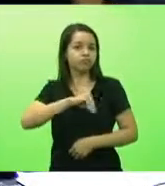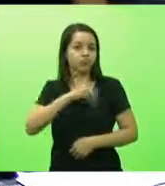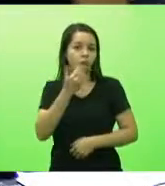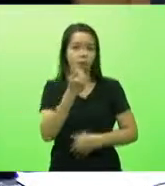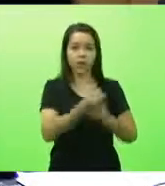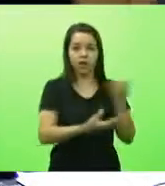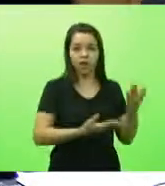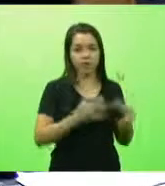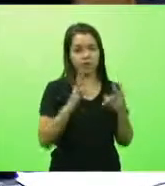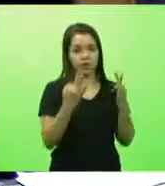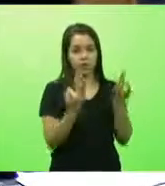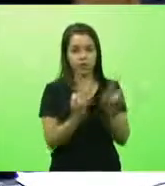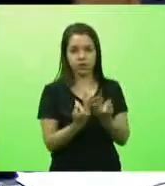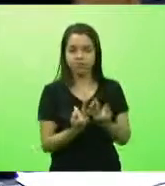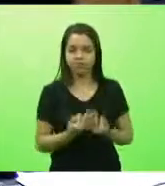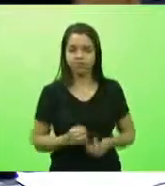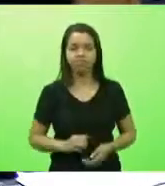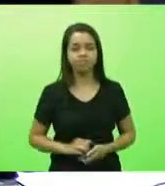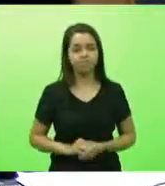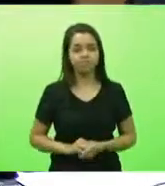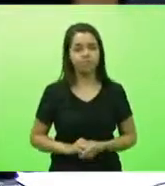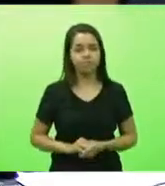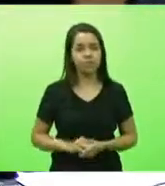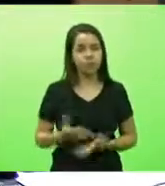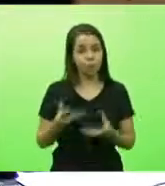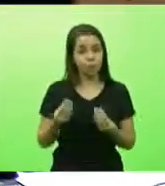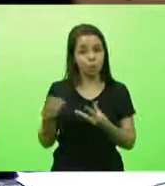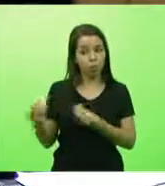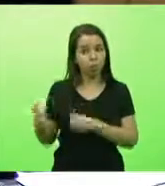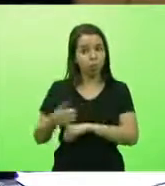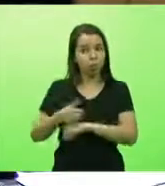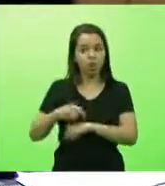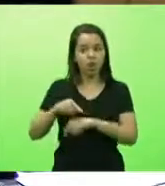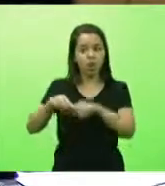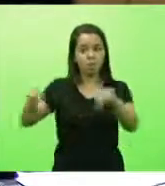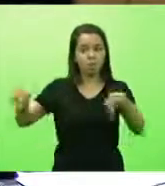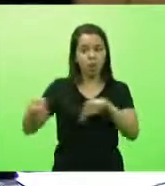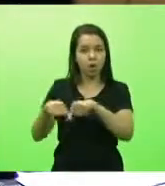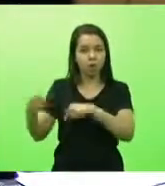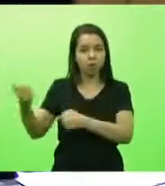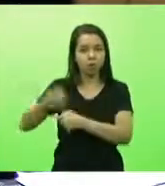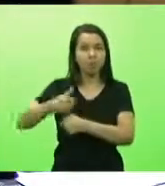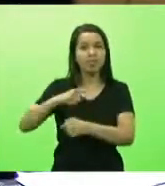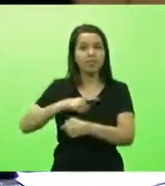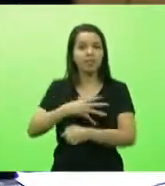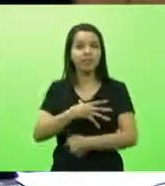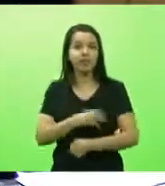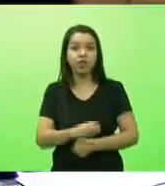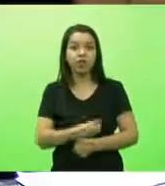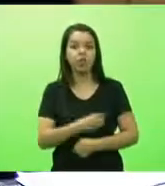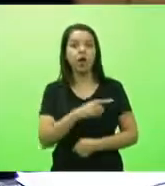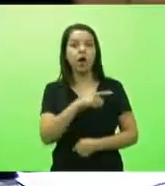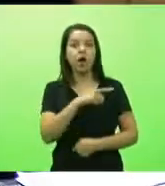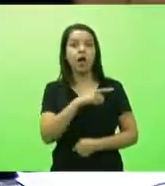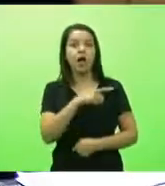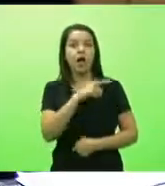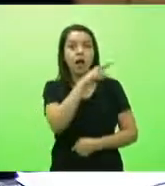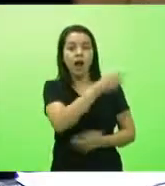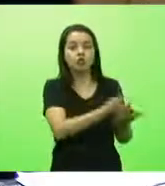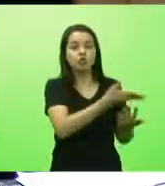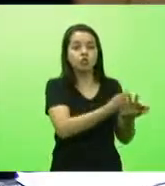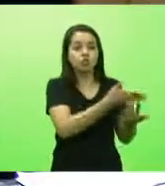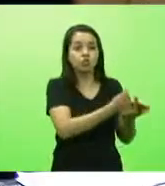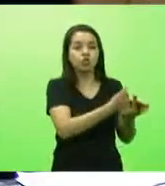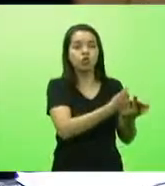sua família. Tem muitos desses proprietários que têm filhos que estão estudando numa universidade e vai trancar a